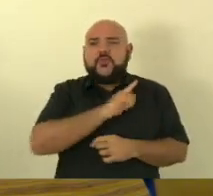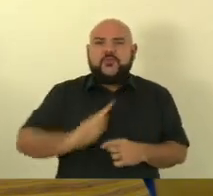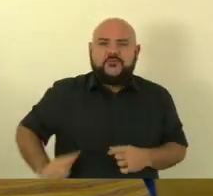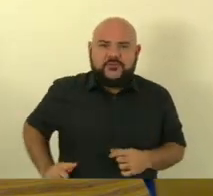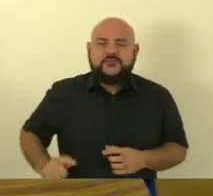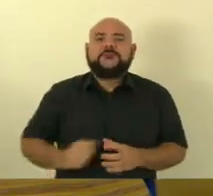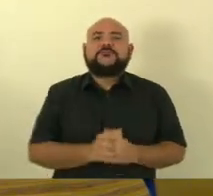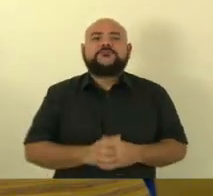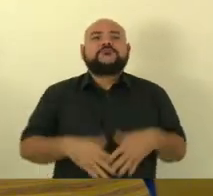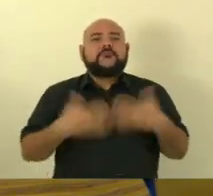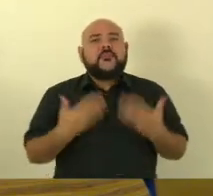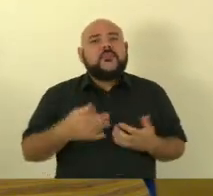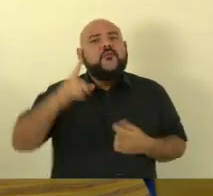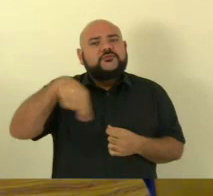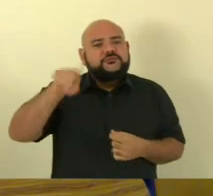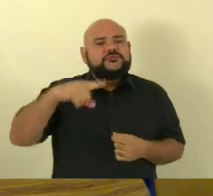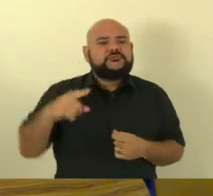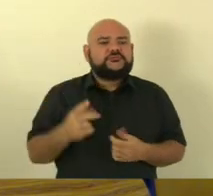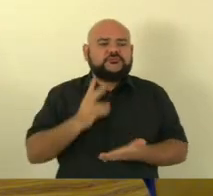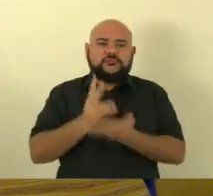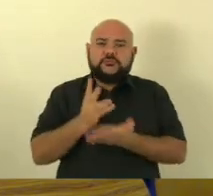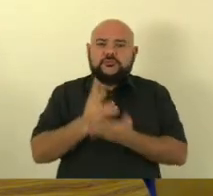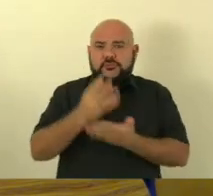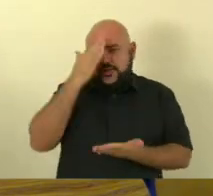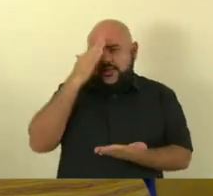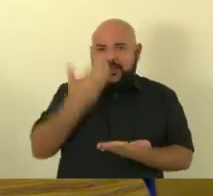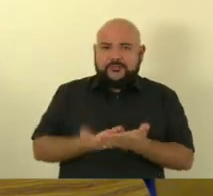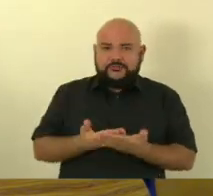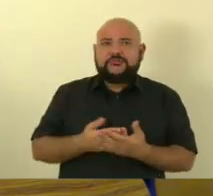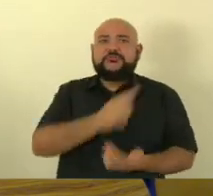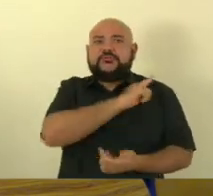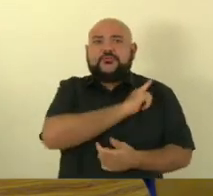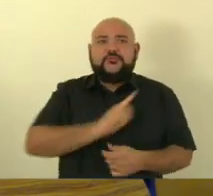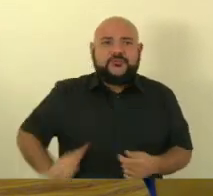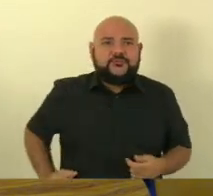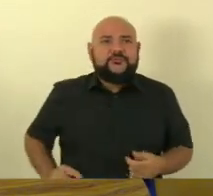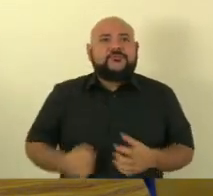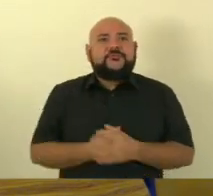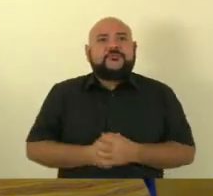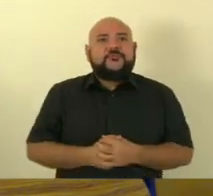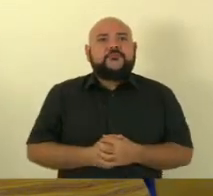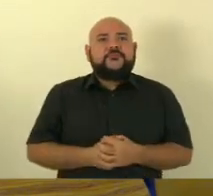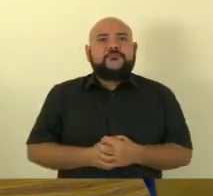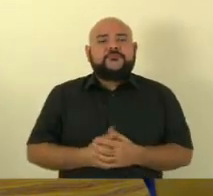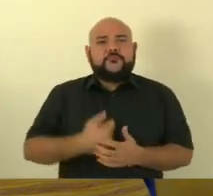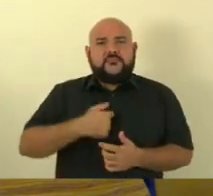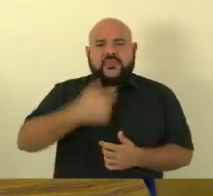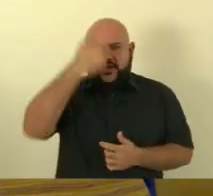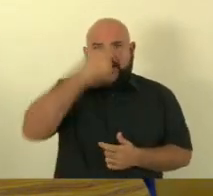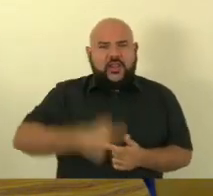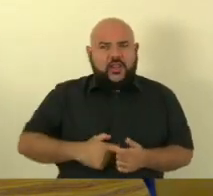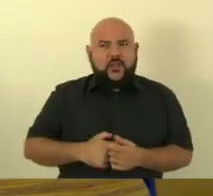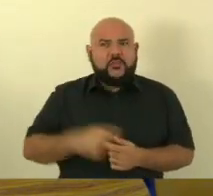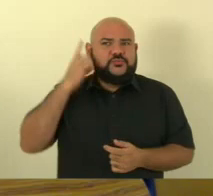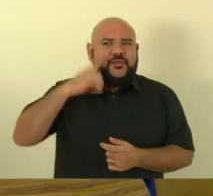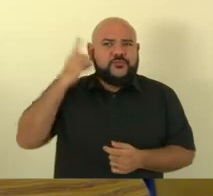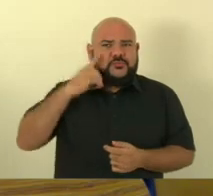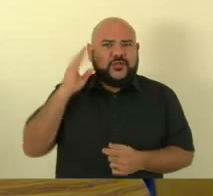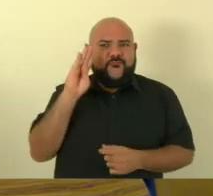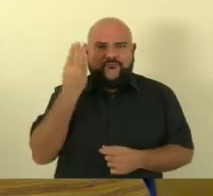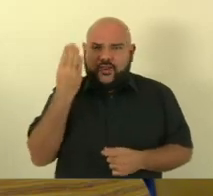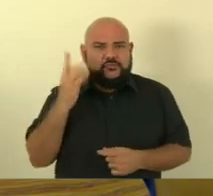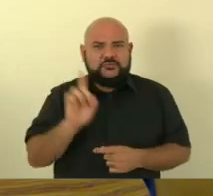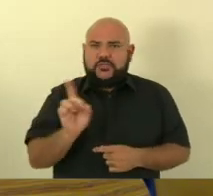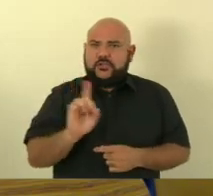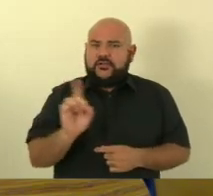continuem acreditando no governo e agora tem dois deputados aqui não é deputado faz de conta não aqui não é deputado